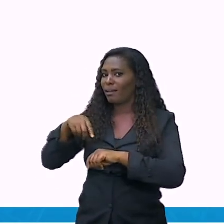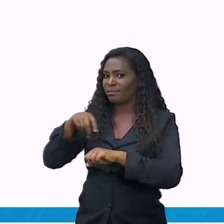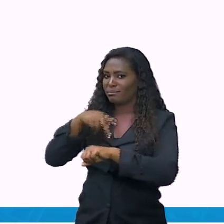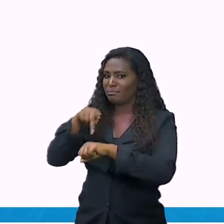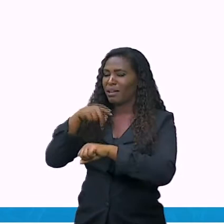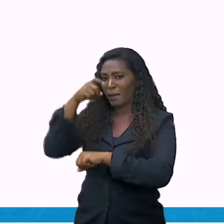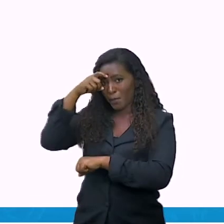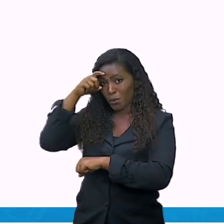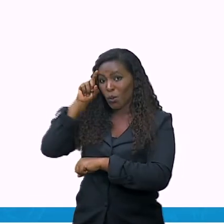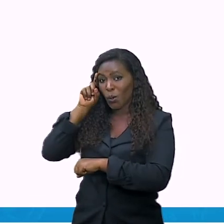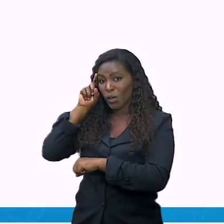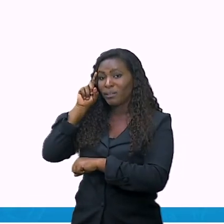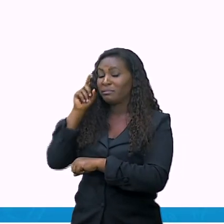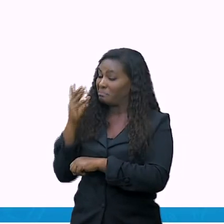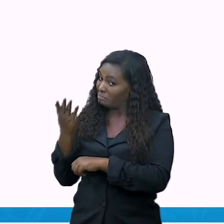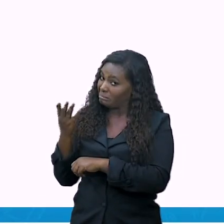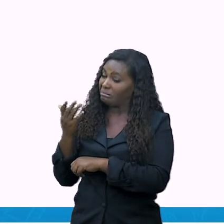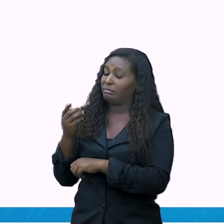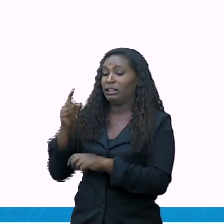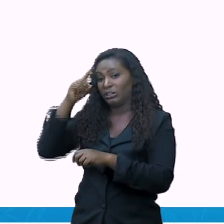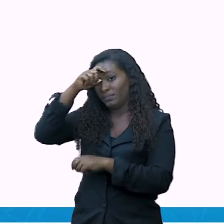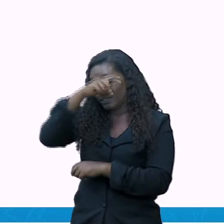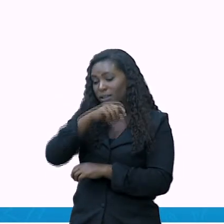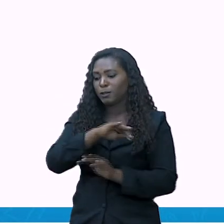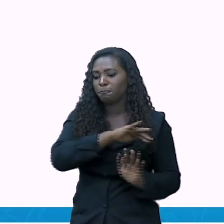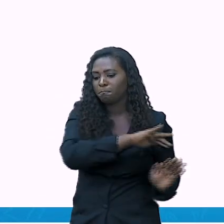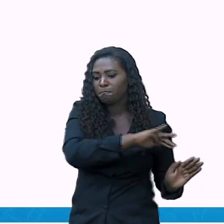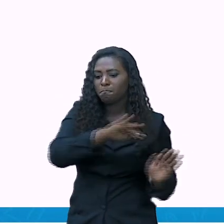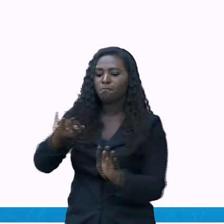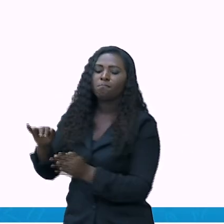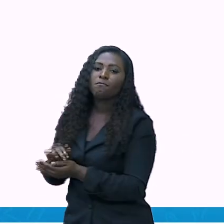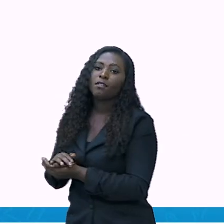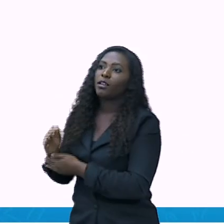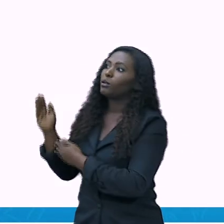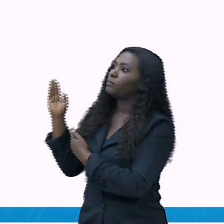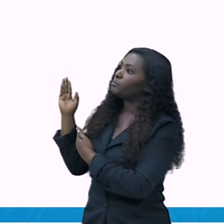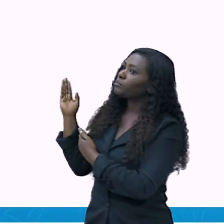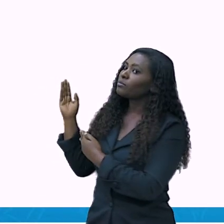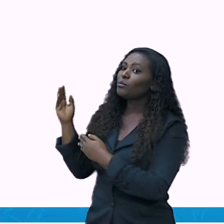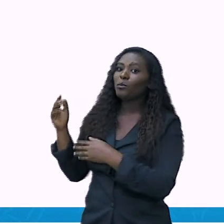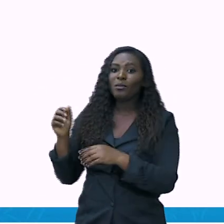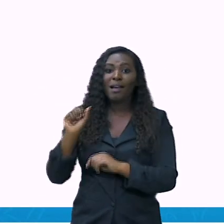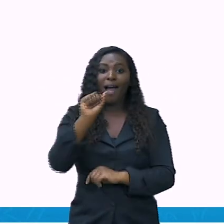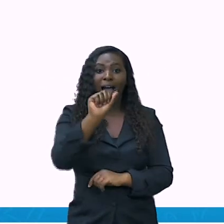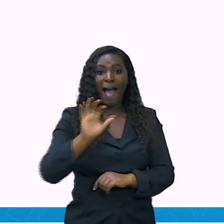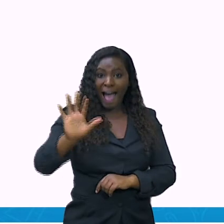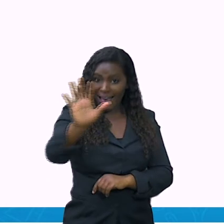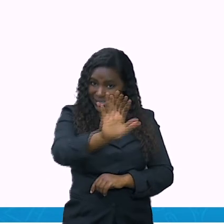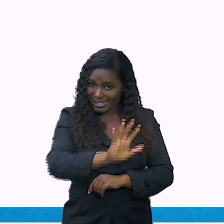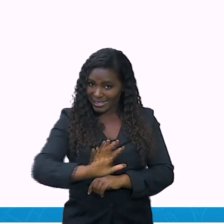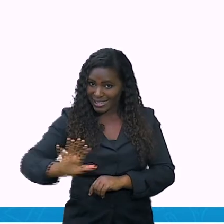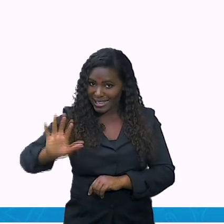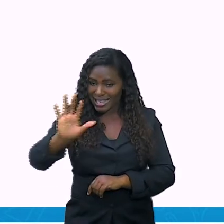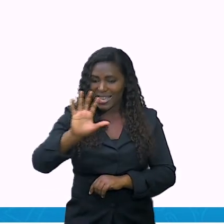E aqui o mapa demográfico da Ásia. Lugares